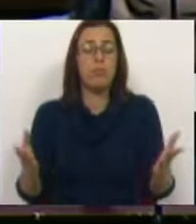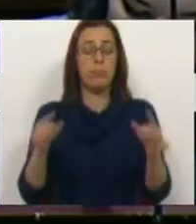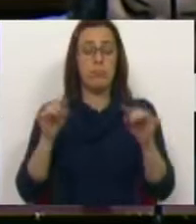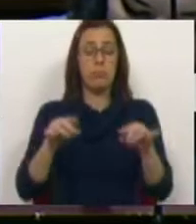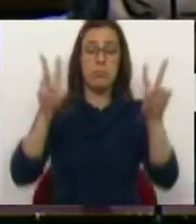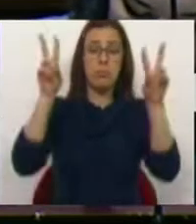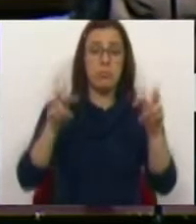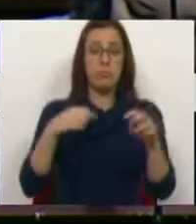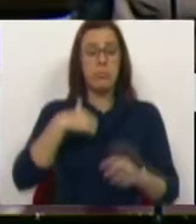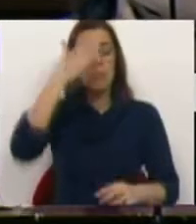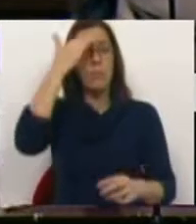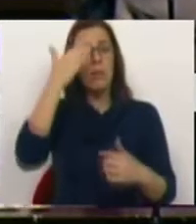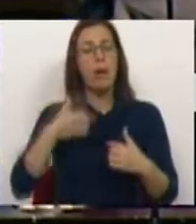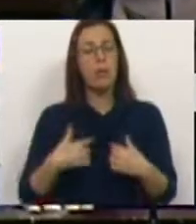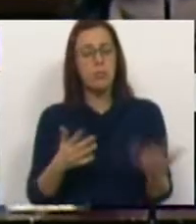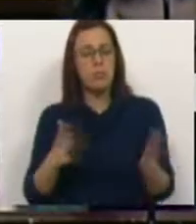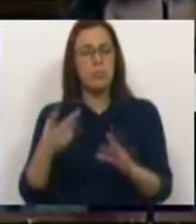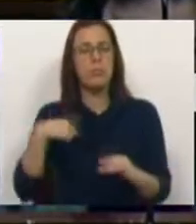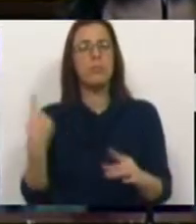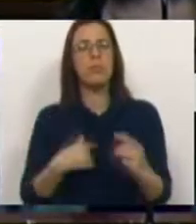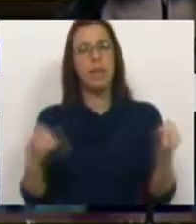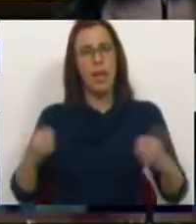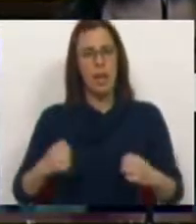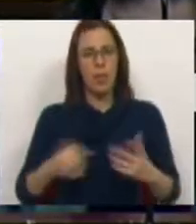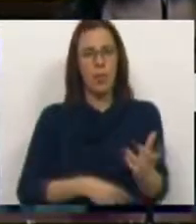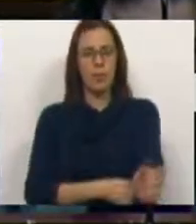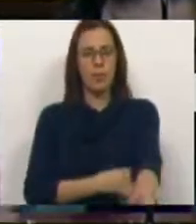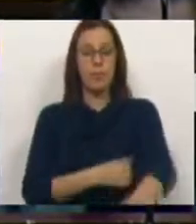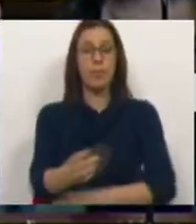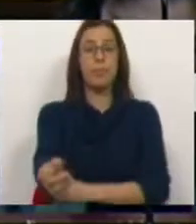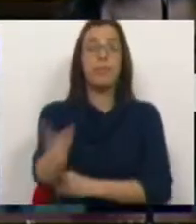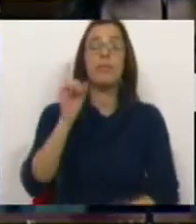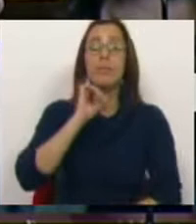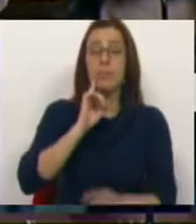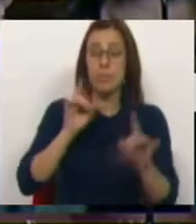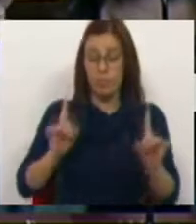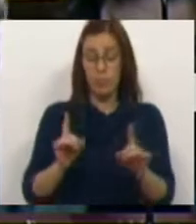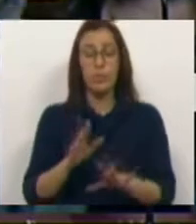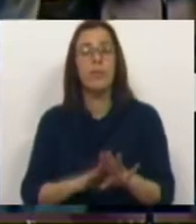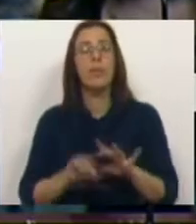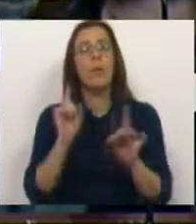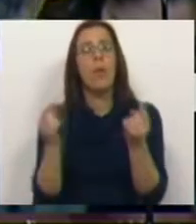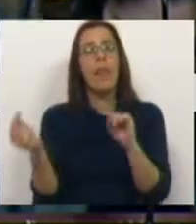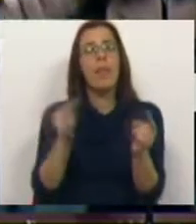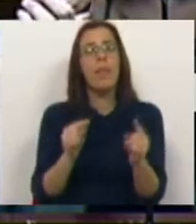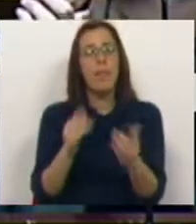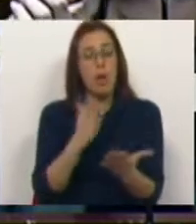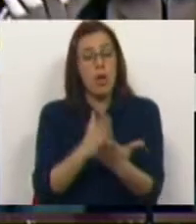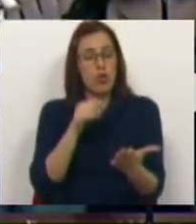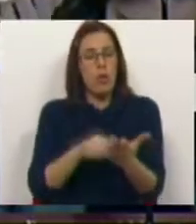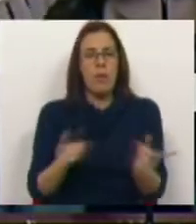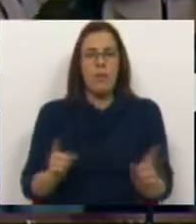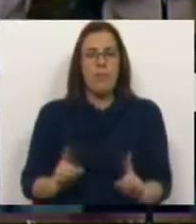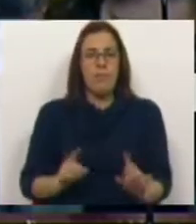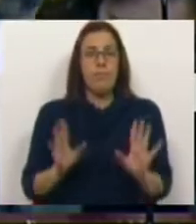sobre essa matéria, acho que estamos mais ou menos todos de acordo. A importante é fazer um debate para além disso,